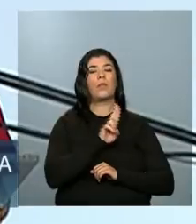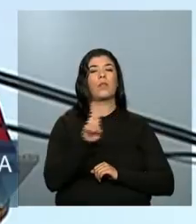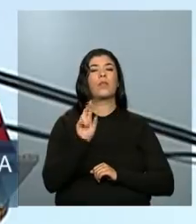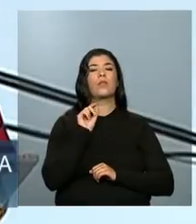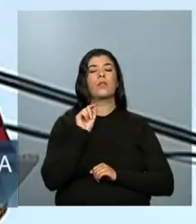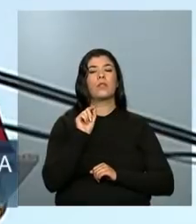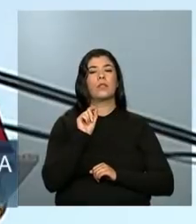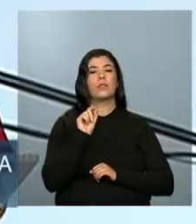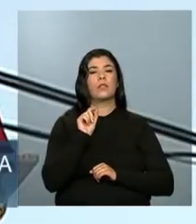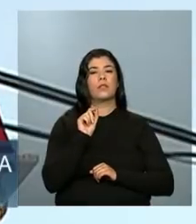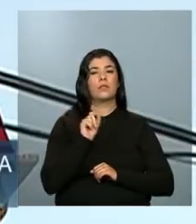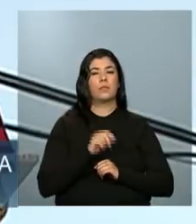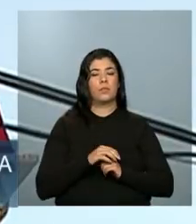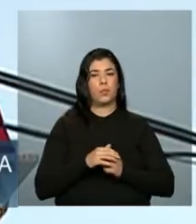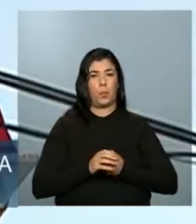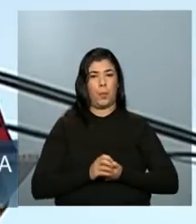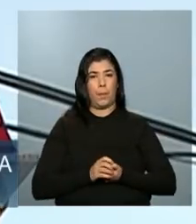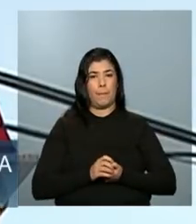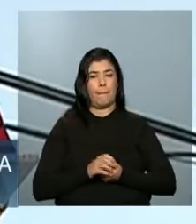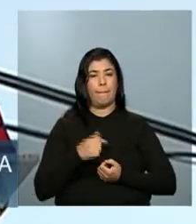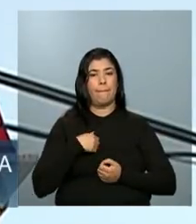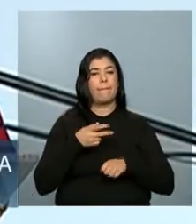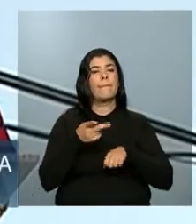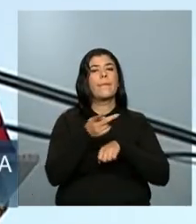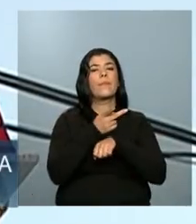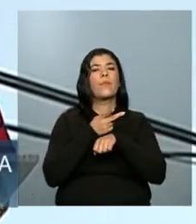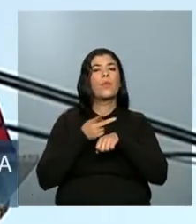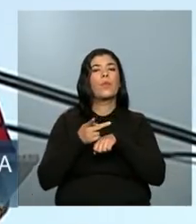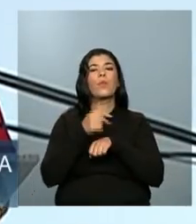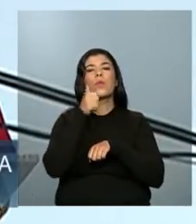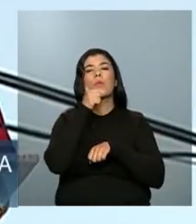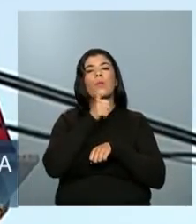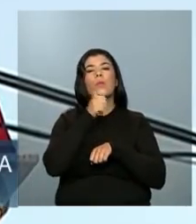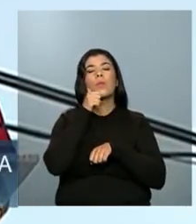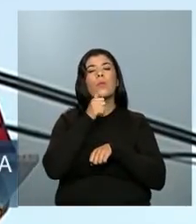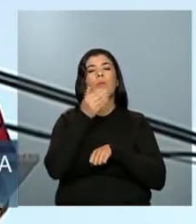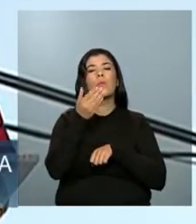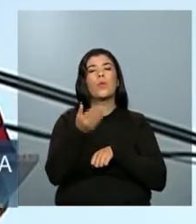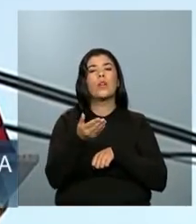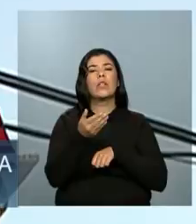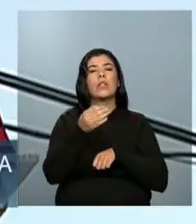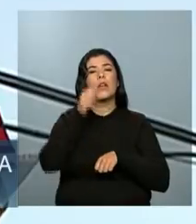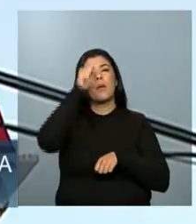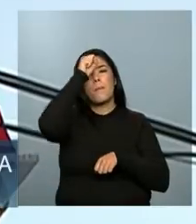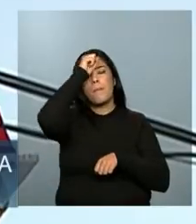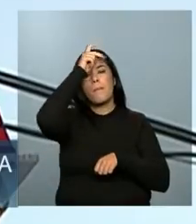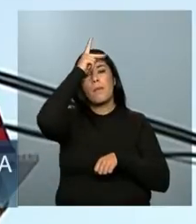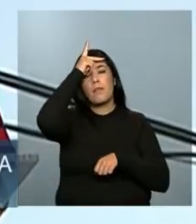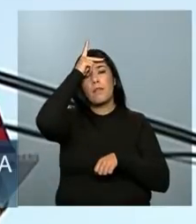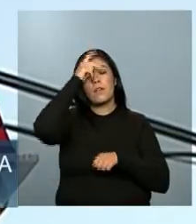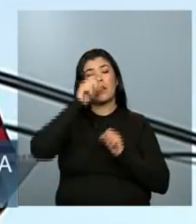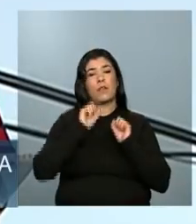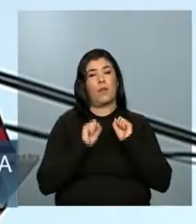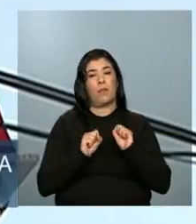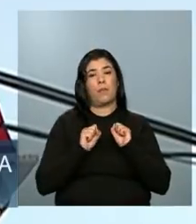estou procurando aqui uma prefeita, uma prefeita para que eu possa